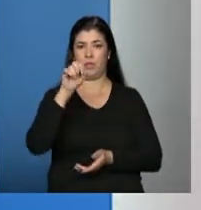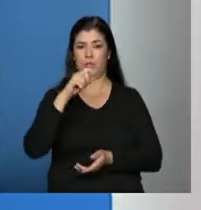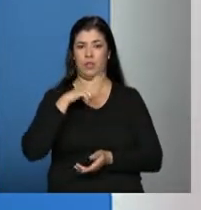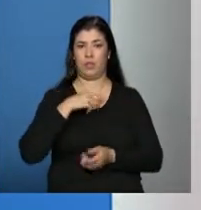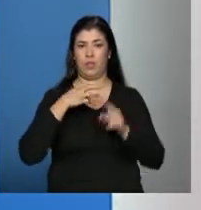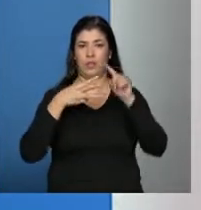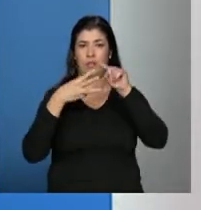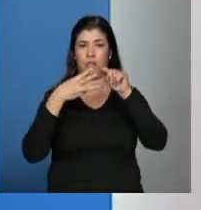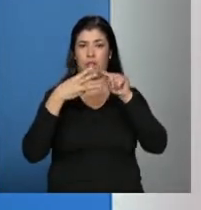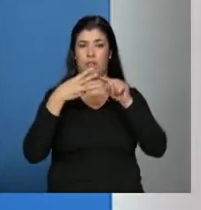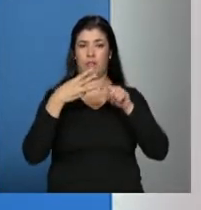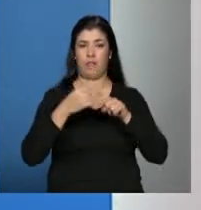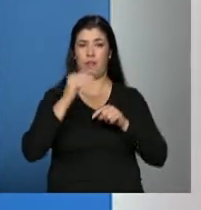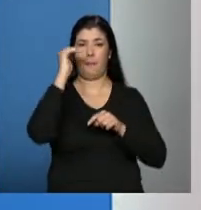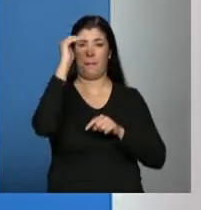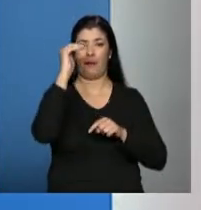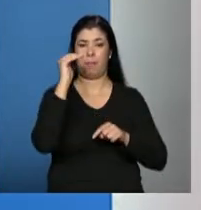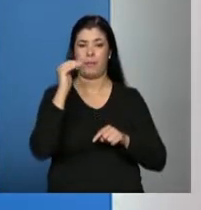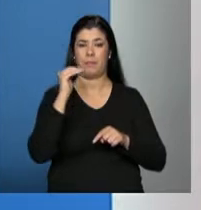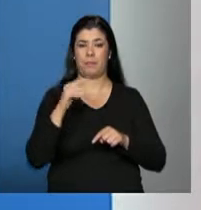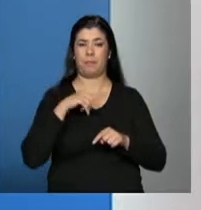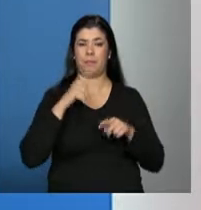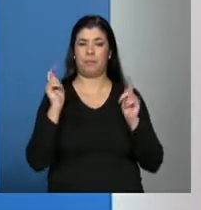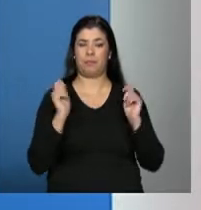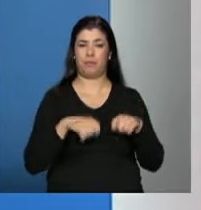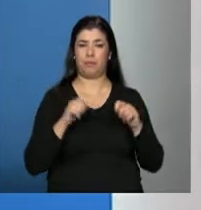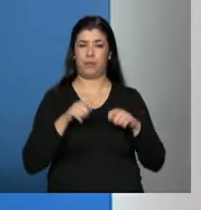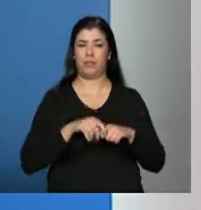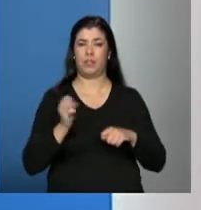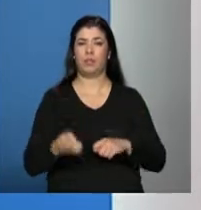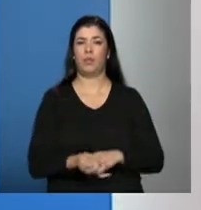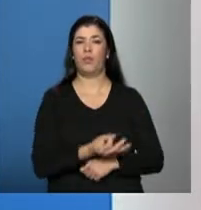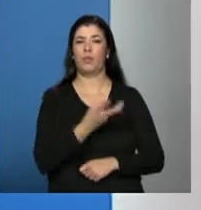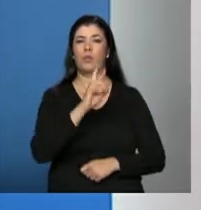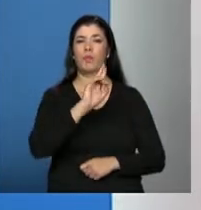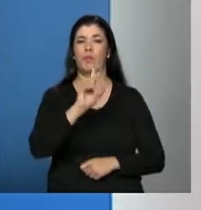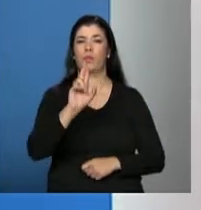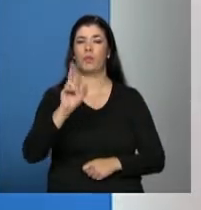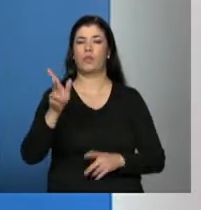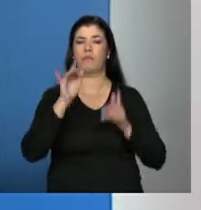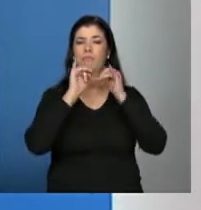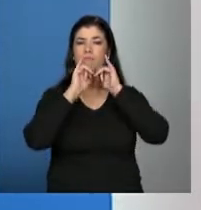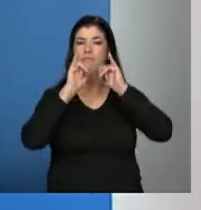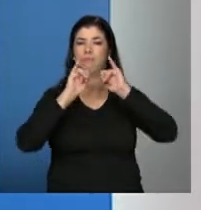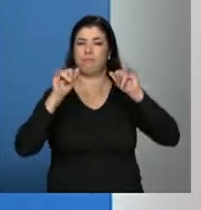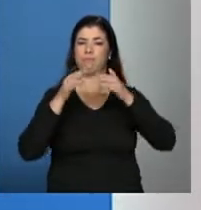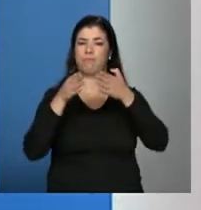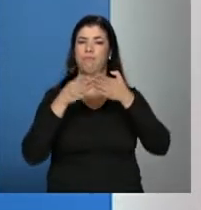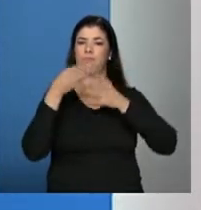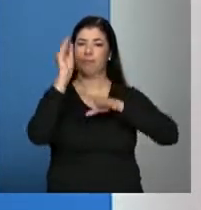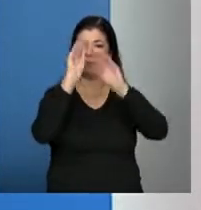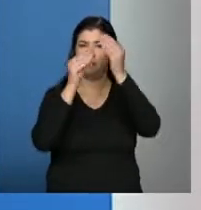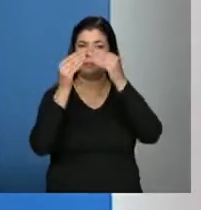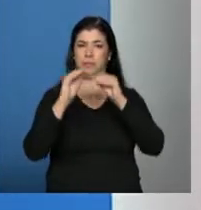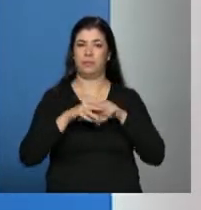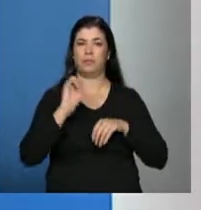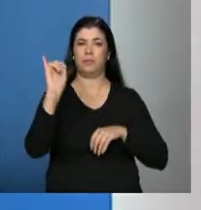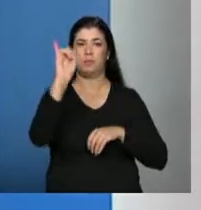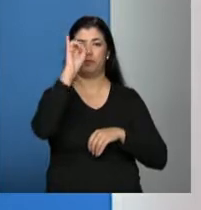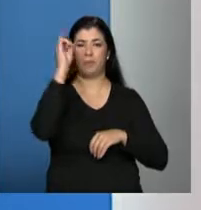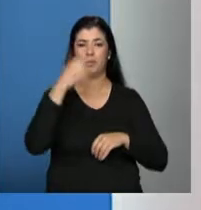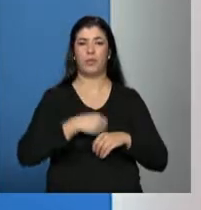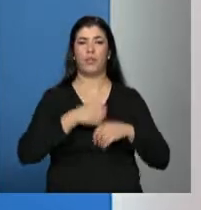São sessões que vão permitir um número muito grande de informações. Então, é bom que a gente fale de cada